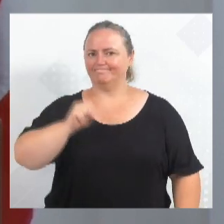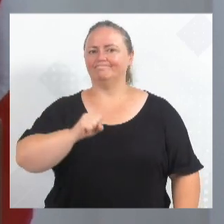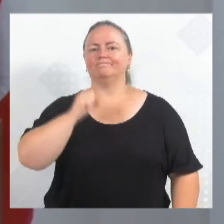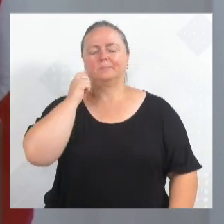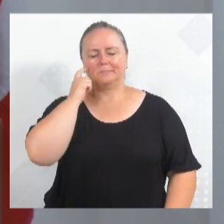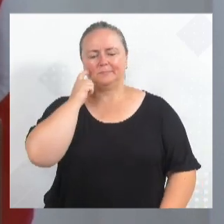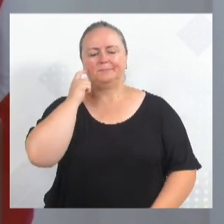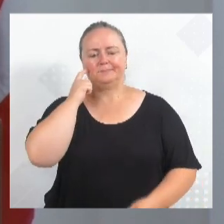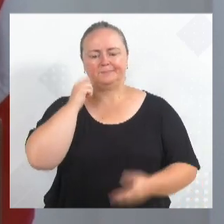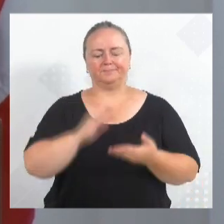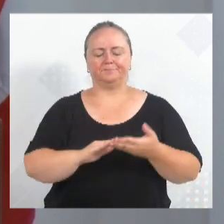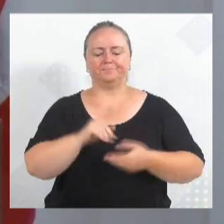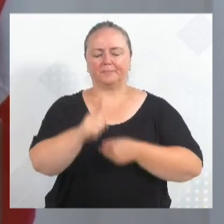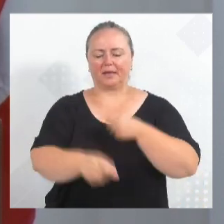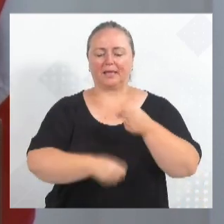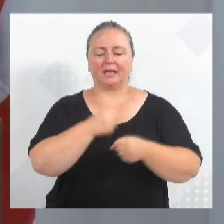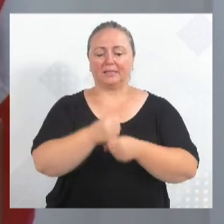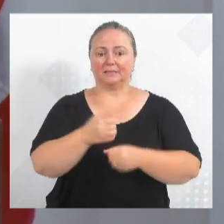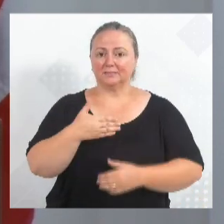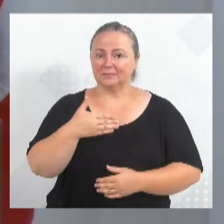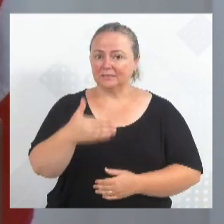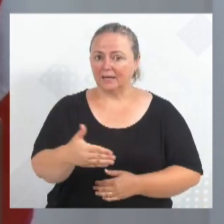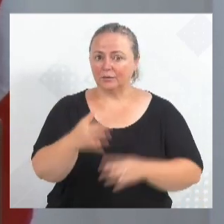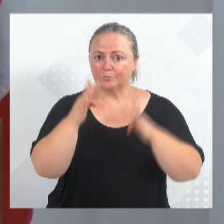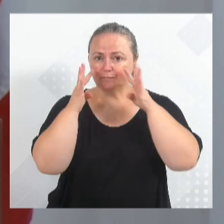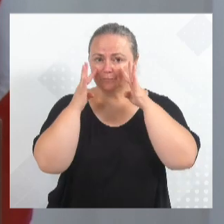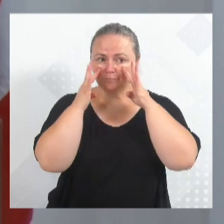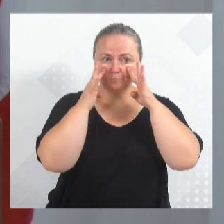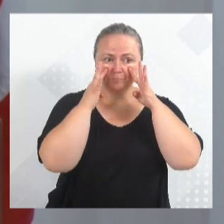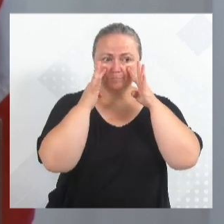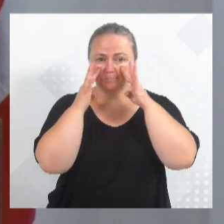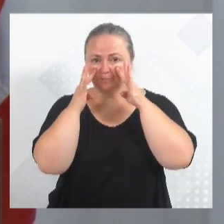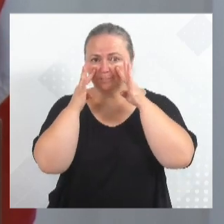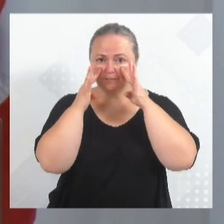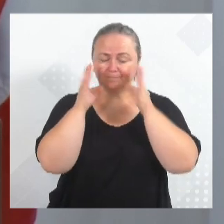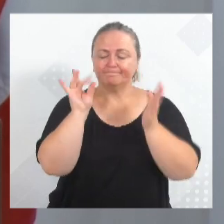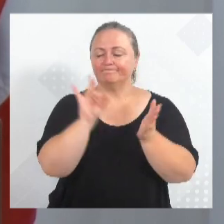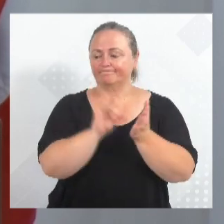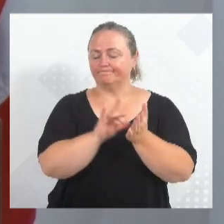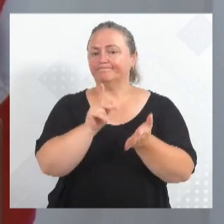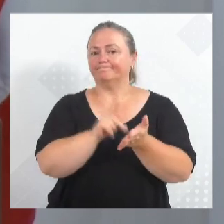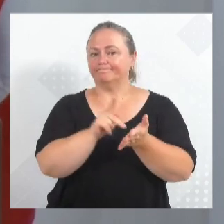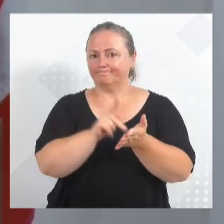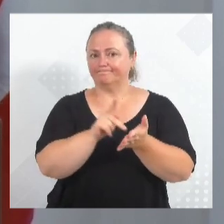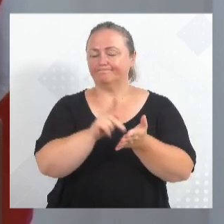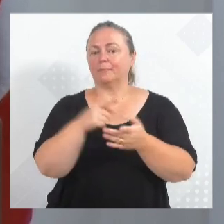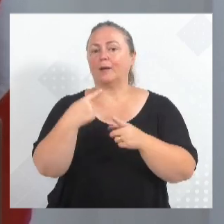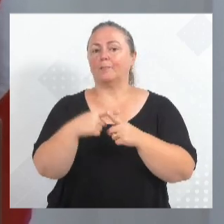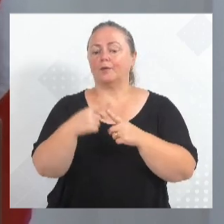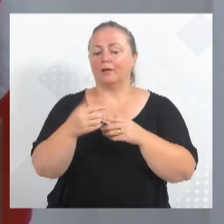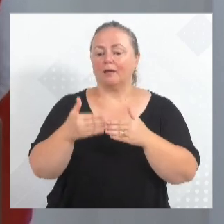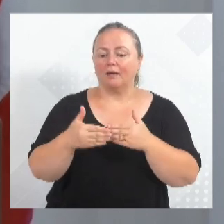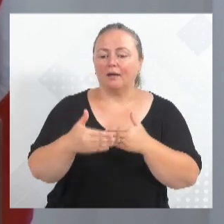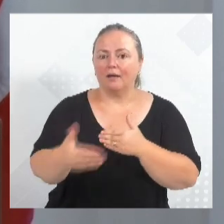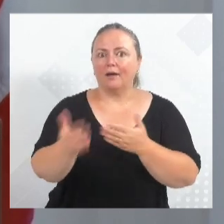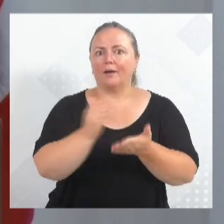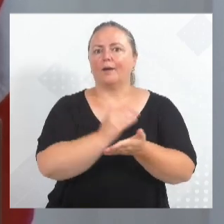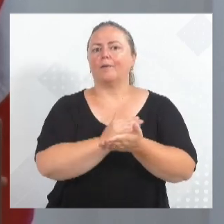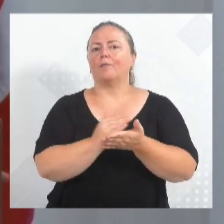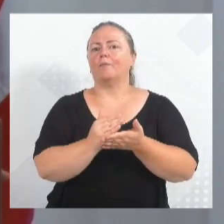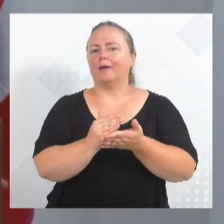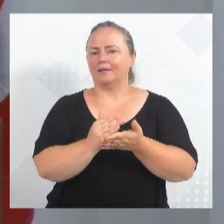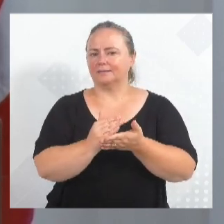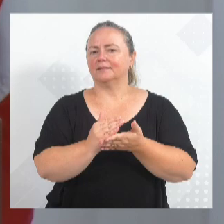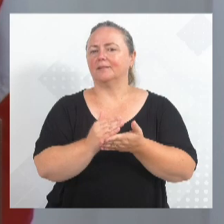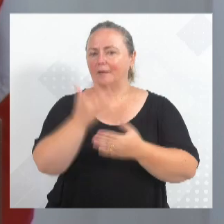eleição, gente, temos que ficar bastante atentos, bastante atentos, porque de agora em diante começam os ataques, os ataques de quem diz